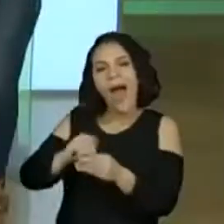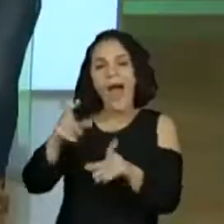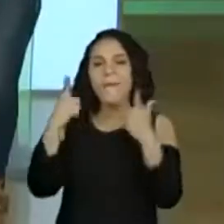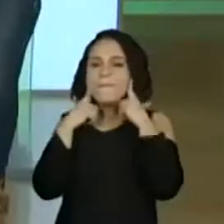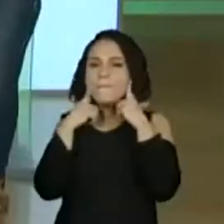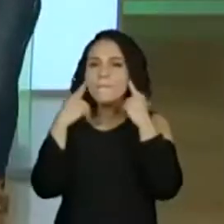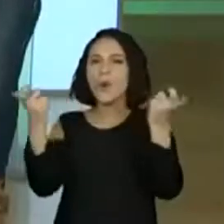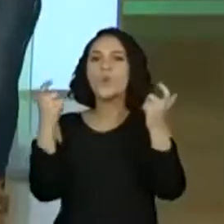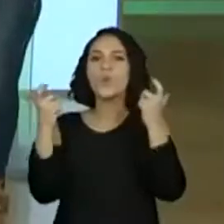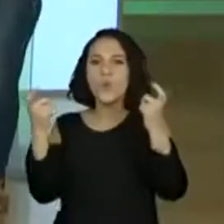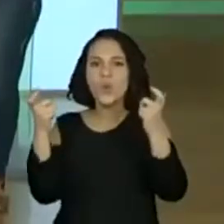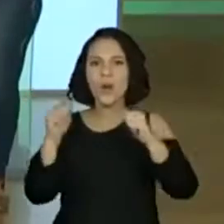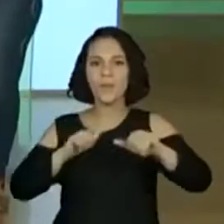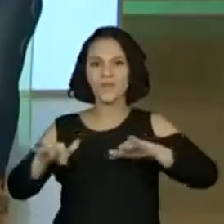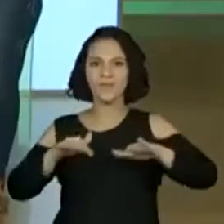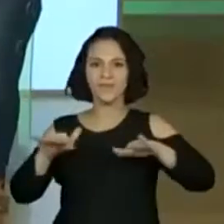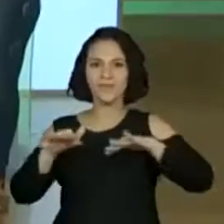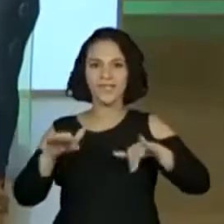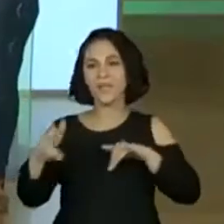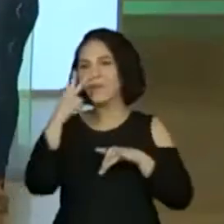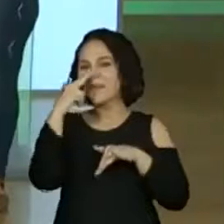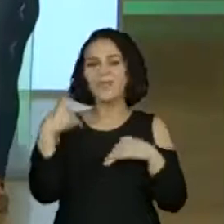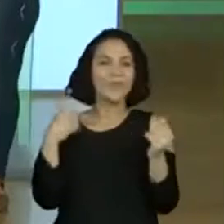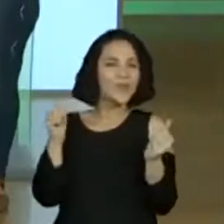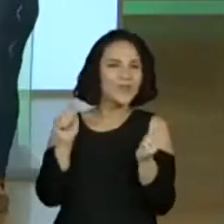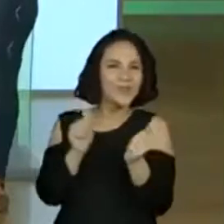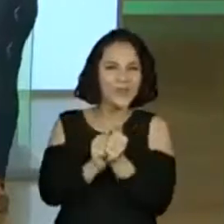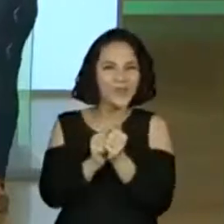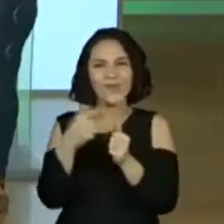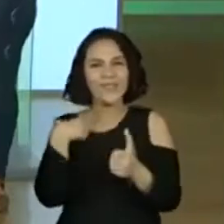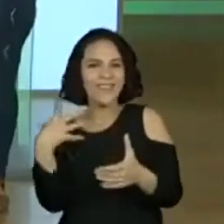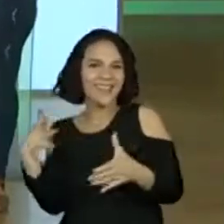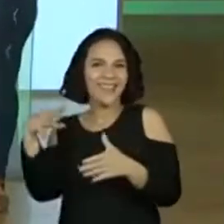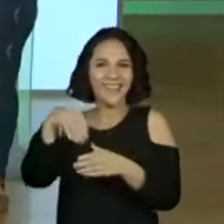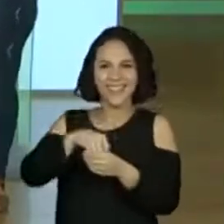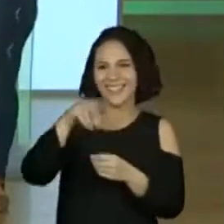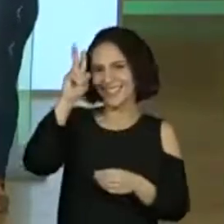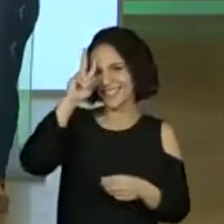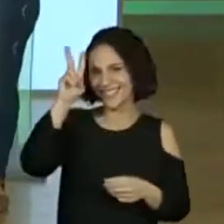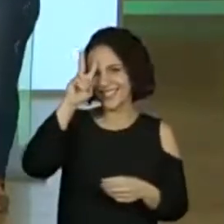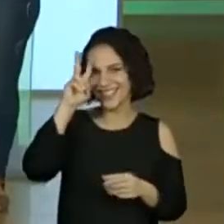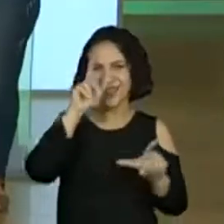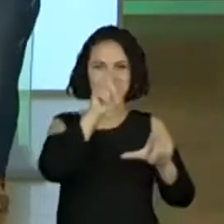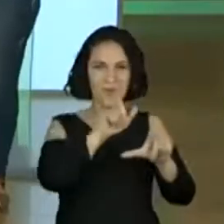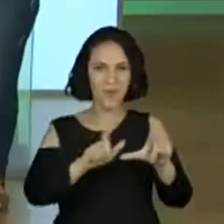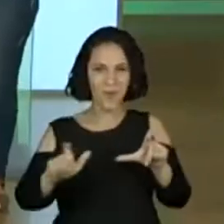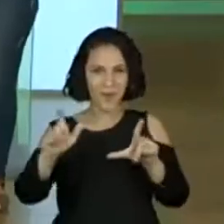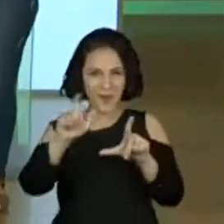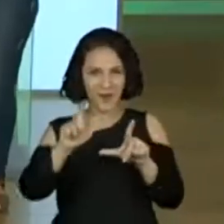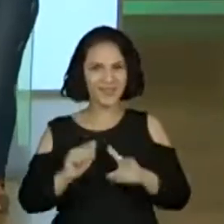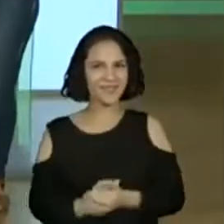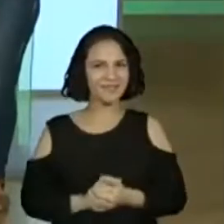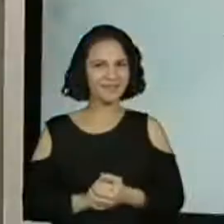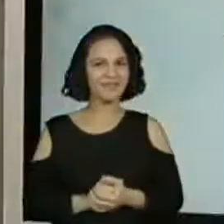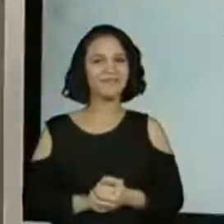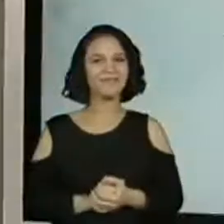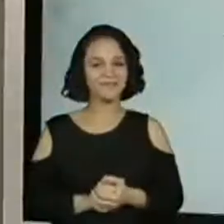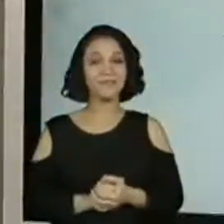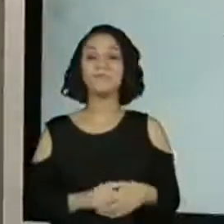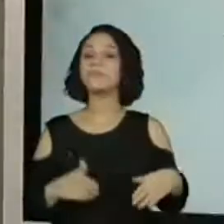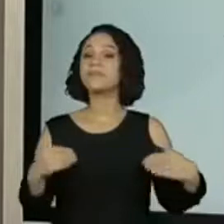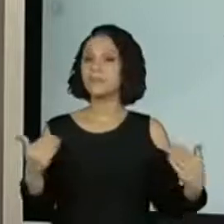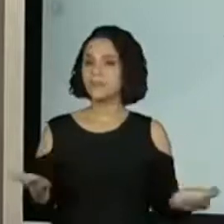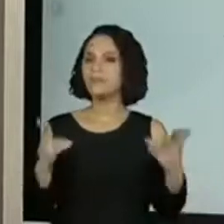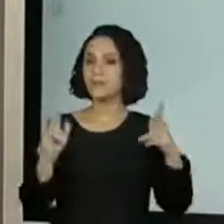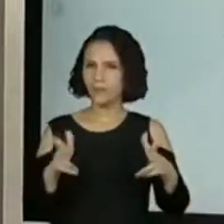dessa história em quadrinho? nós estamos viajando junto com você. Já estamos mergulhados na história em quadrinho. Pode ter certeza. Pode ter certeza? Estamos juntinhos. Então,